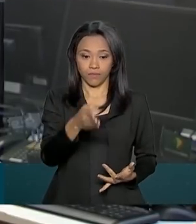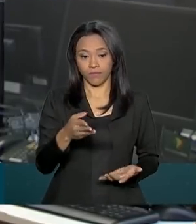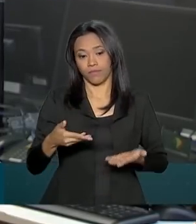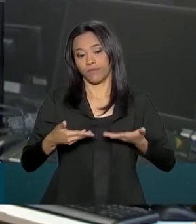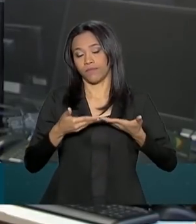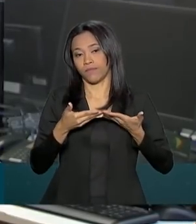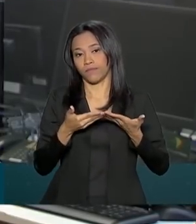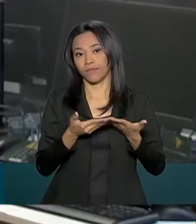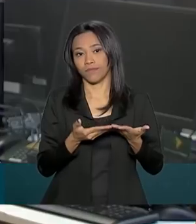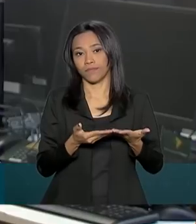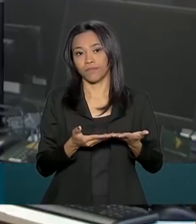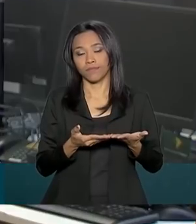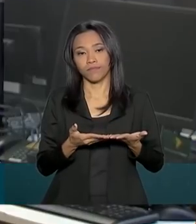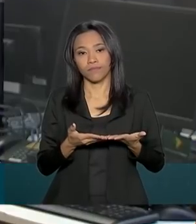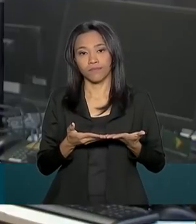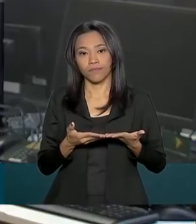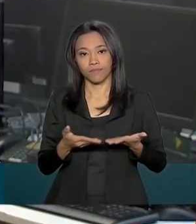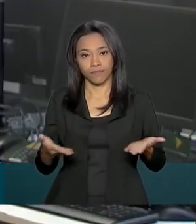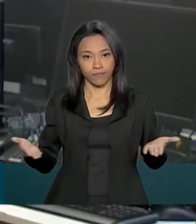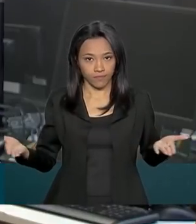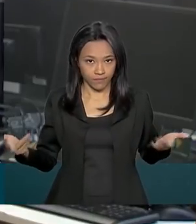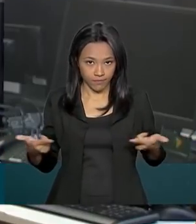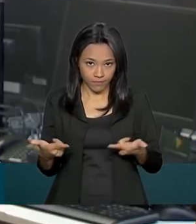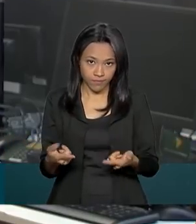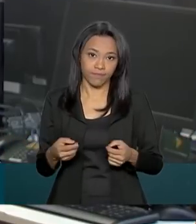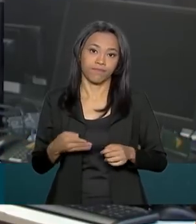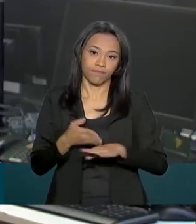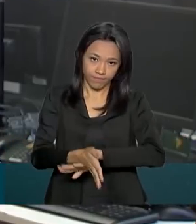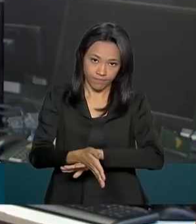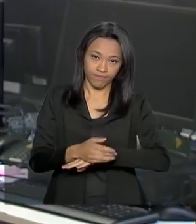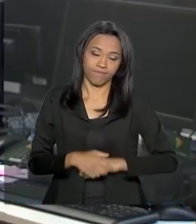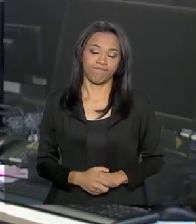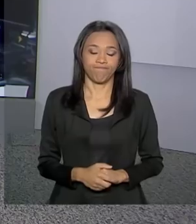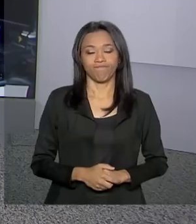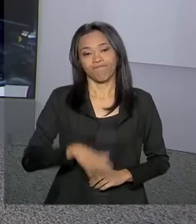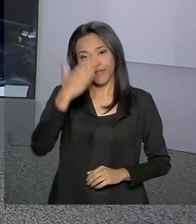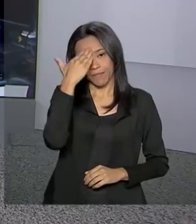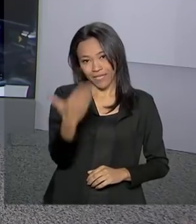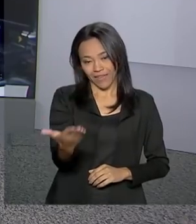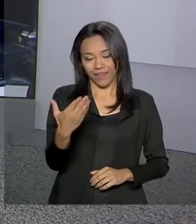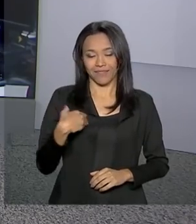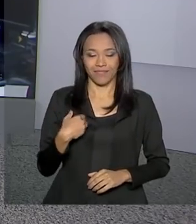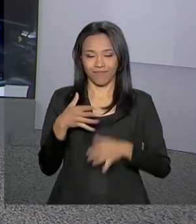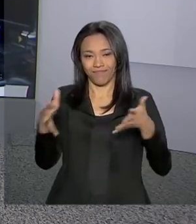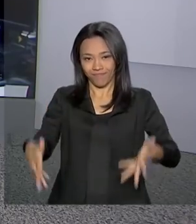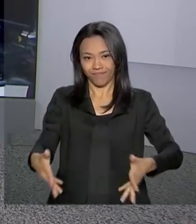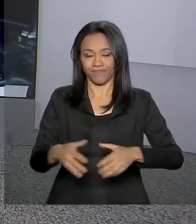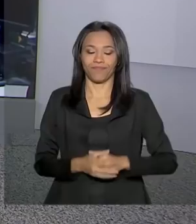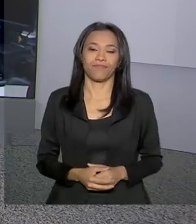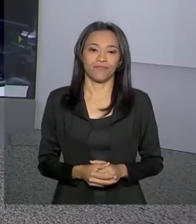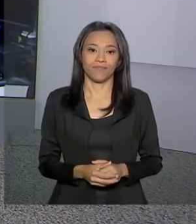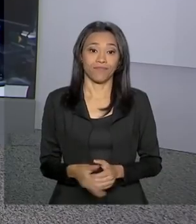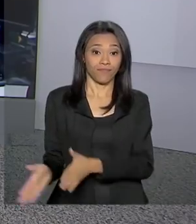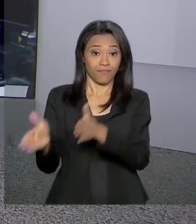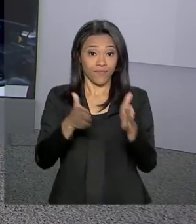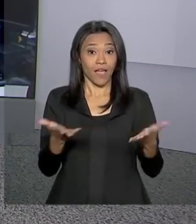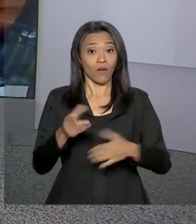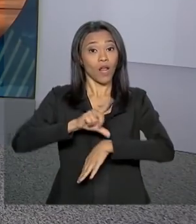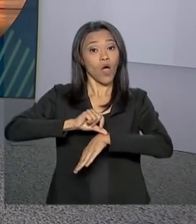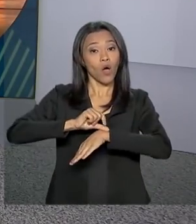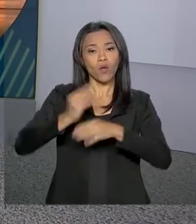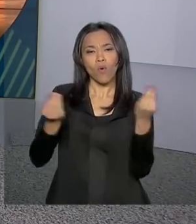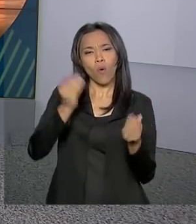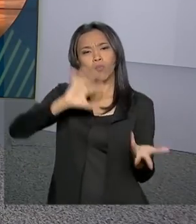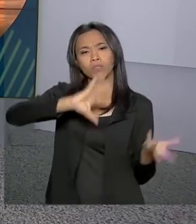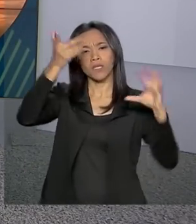saeb.inep.gov.br. Carla. Obrigada, Dimas, pela sua participação. E agora, a hora de saber